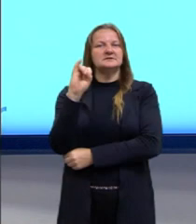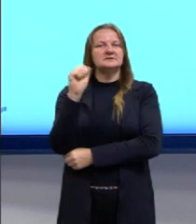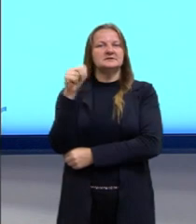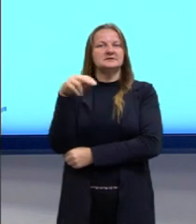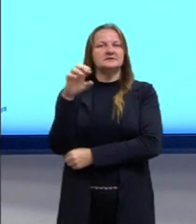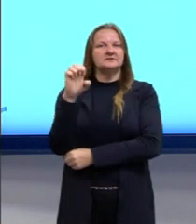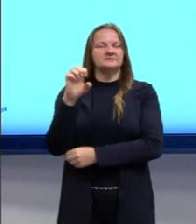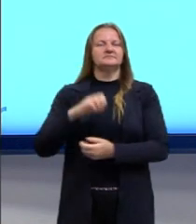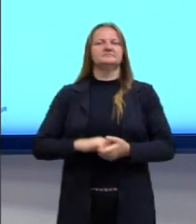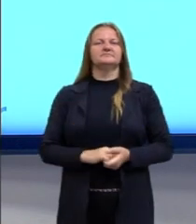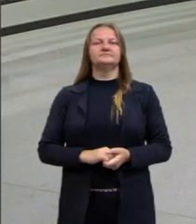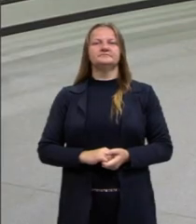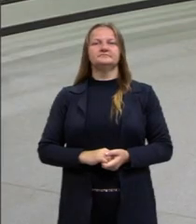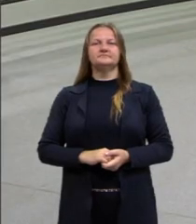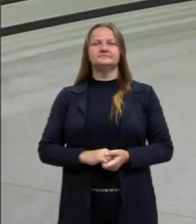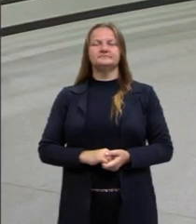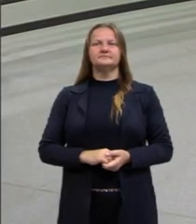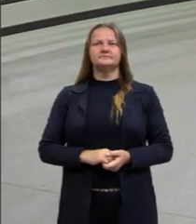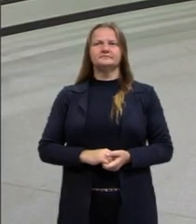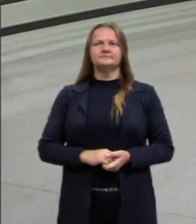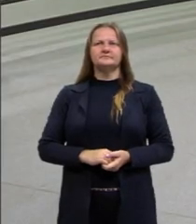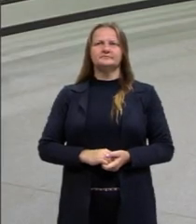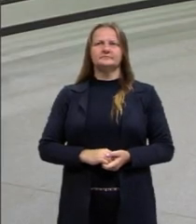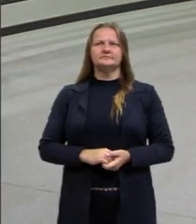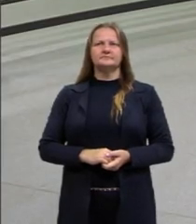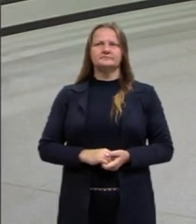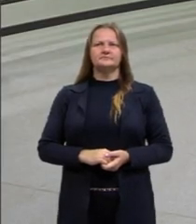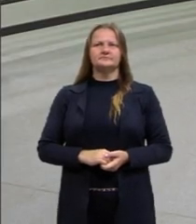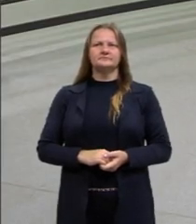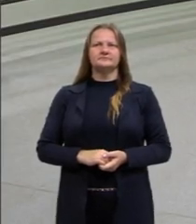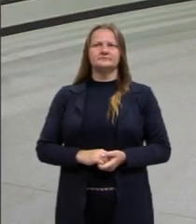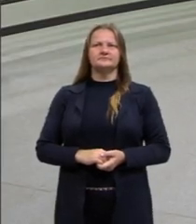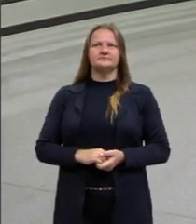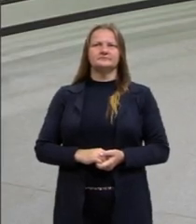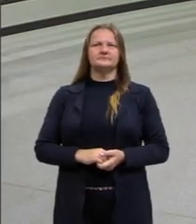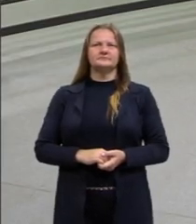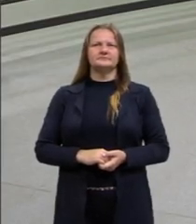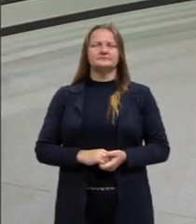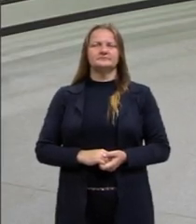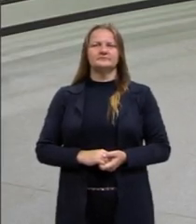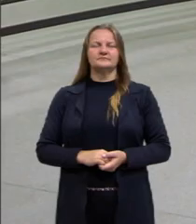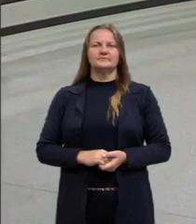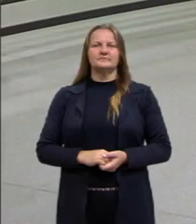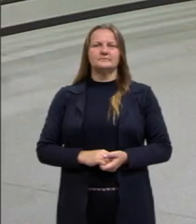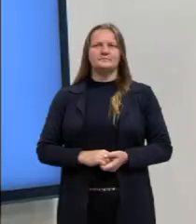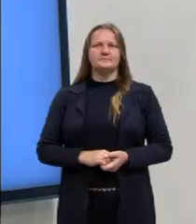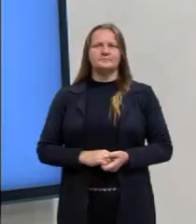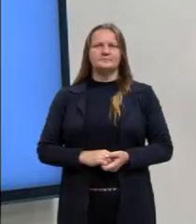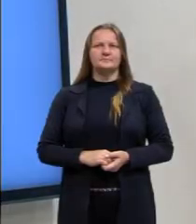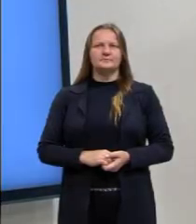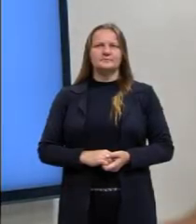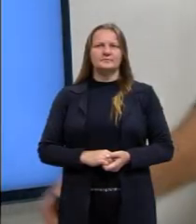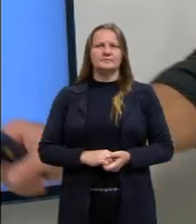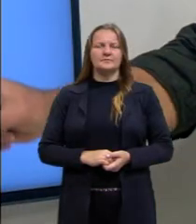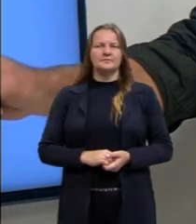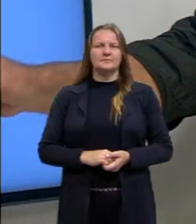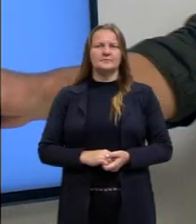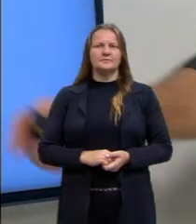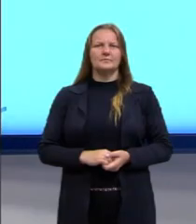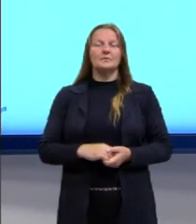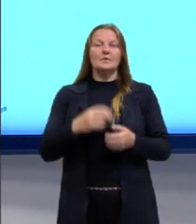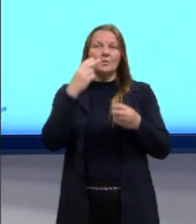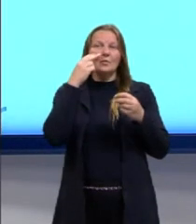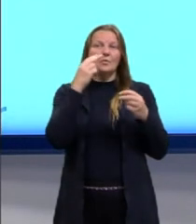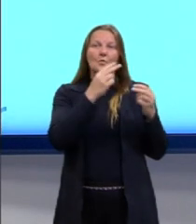a Lisiane. A corretora Lisiane, desculpa, e curadora, o professor Paulo e o Jair São Paulo. E olha só,